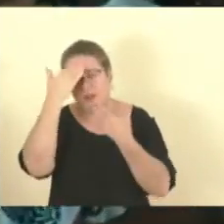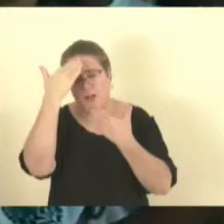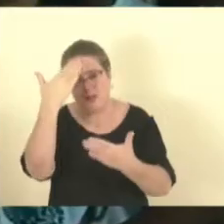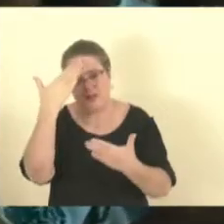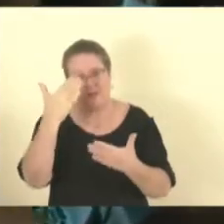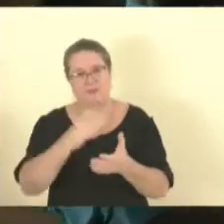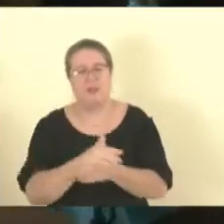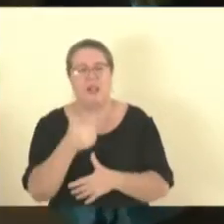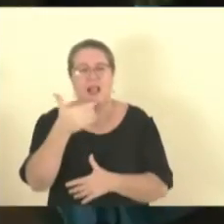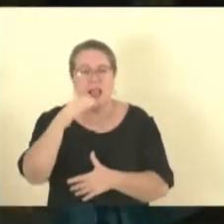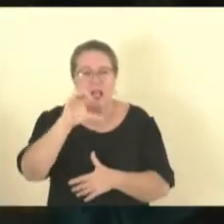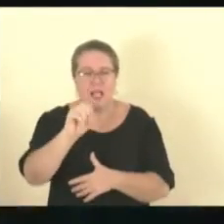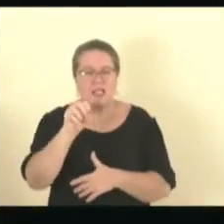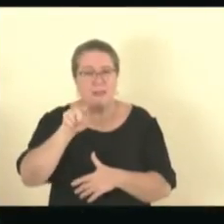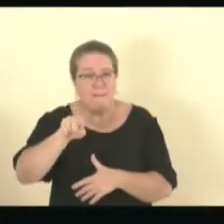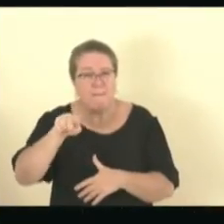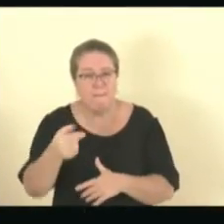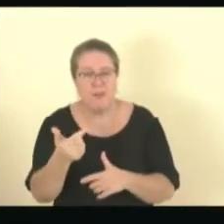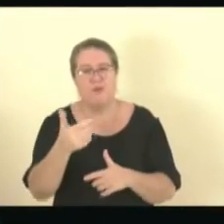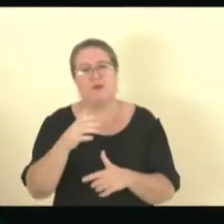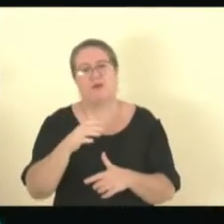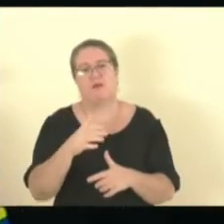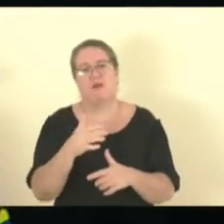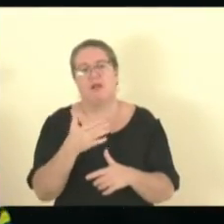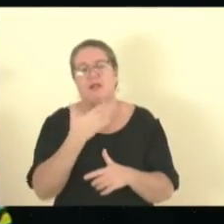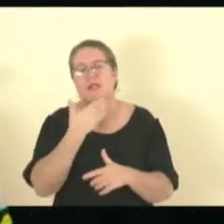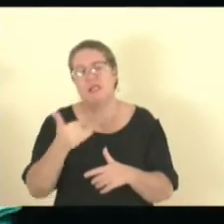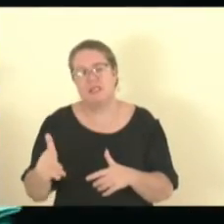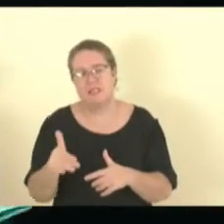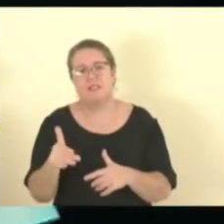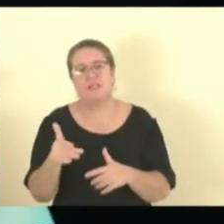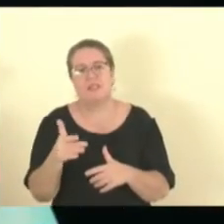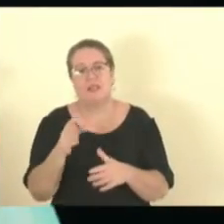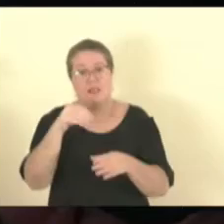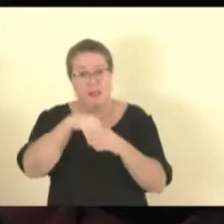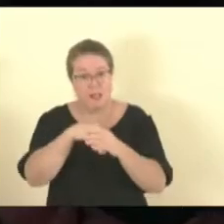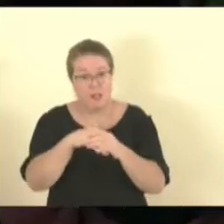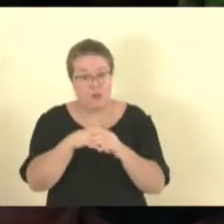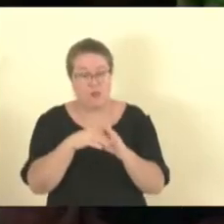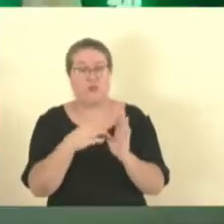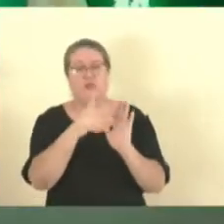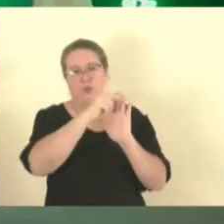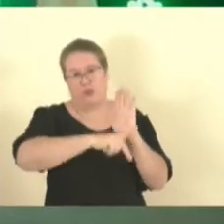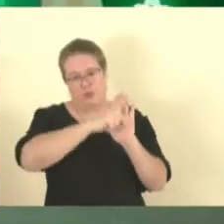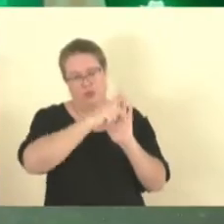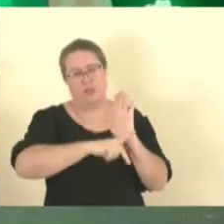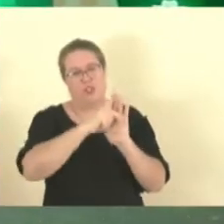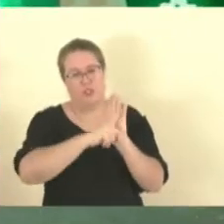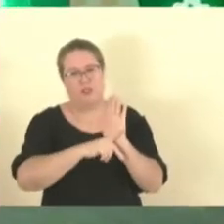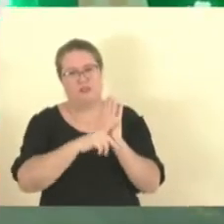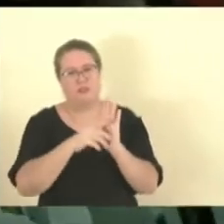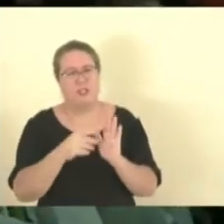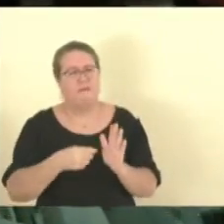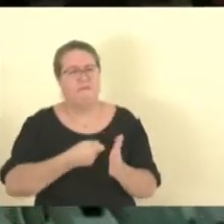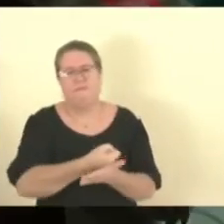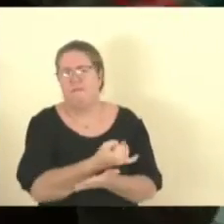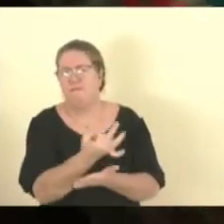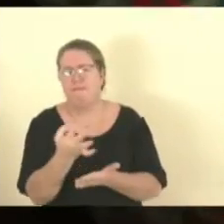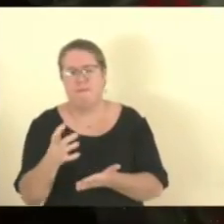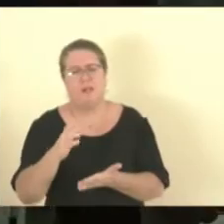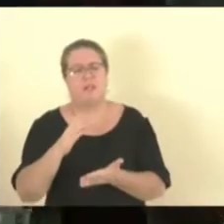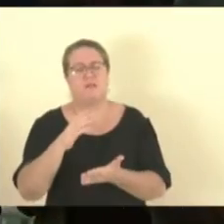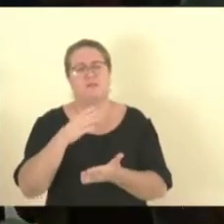mil crianças. Um programa que de 30 anos já passaram-se muitas crianças dentro do nosso programa